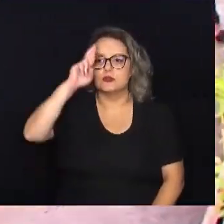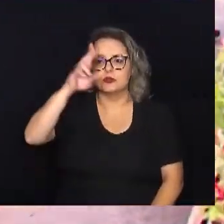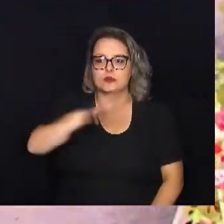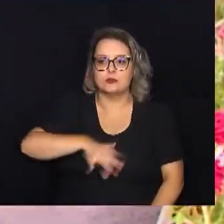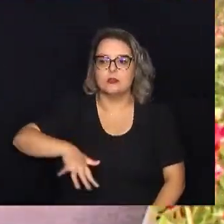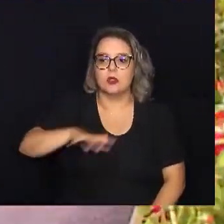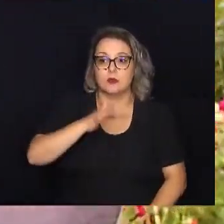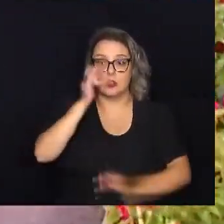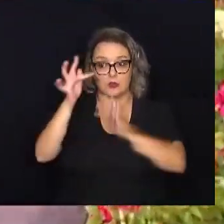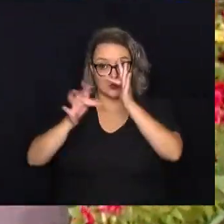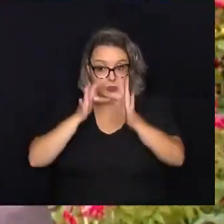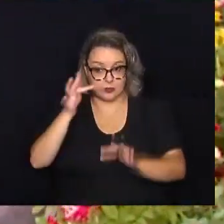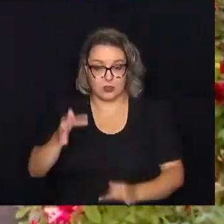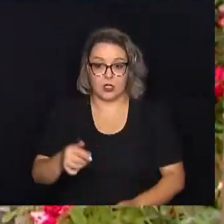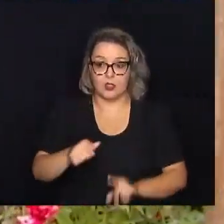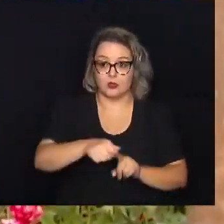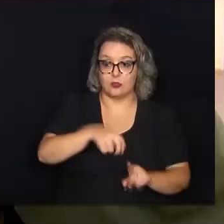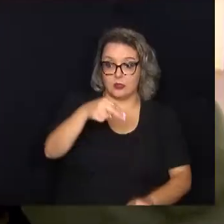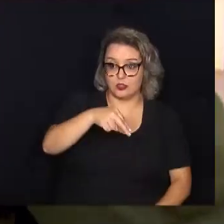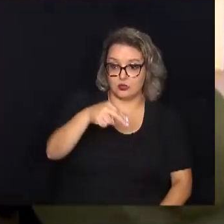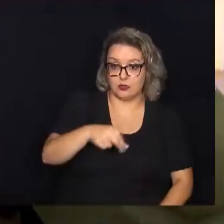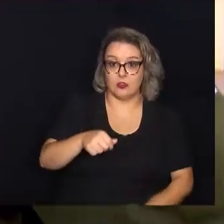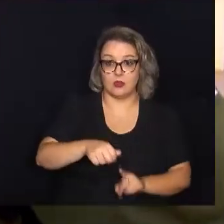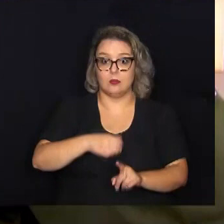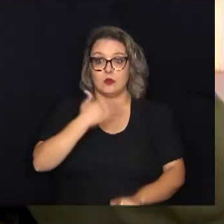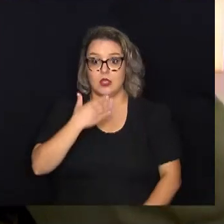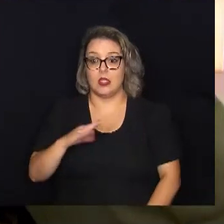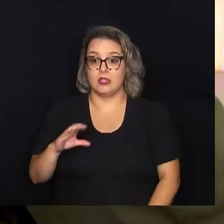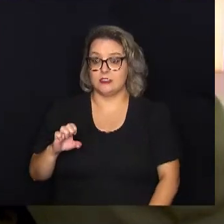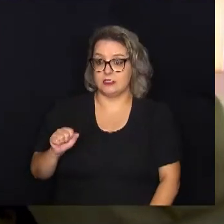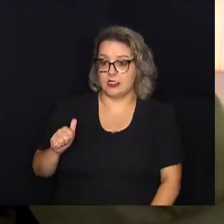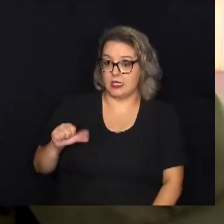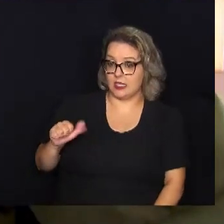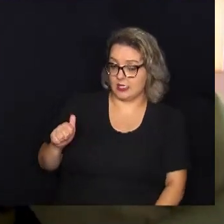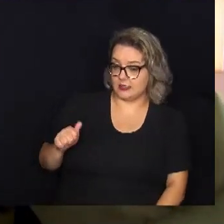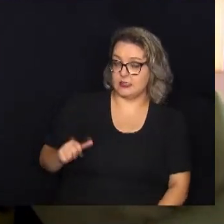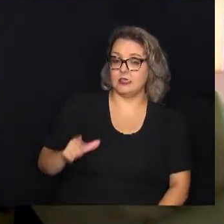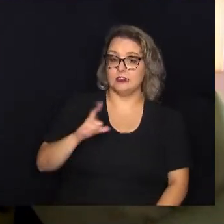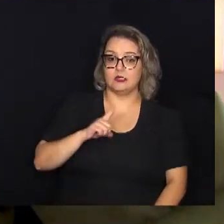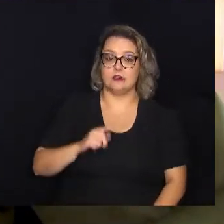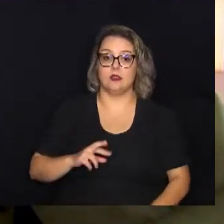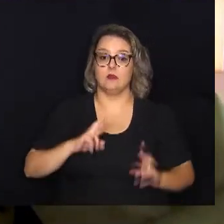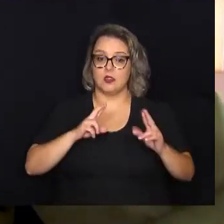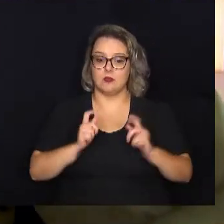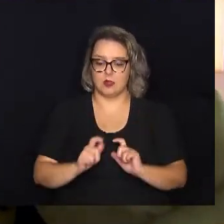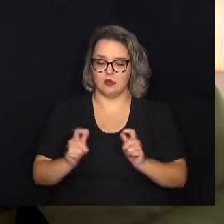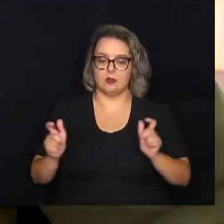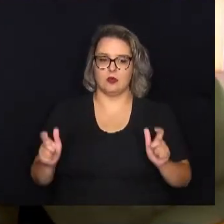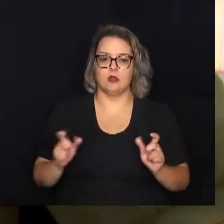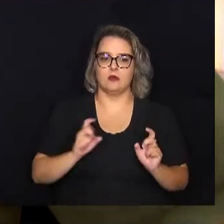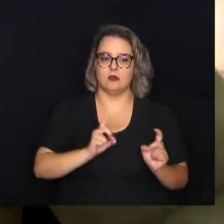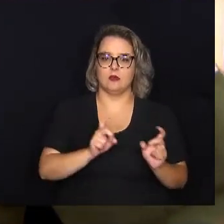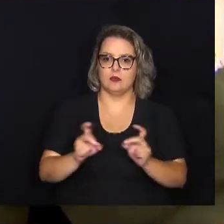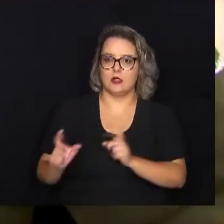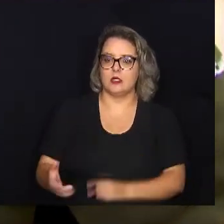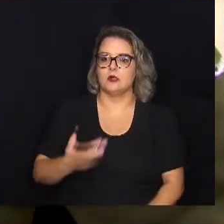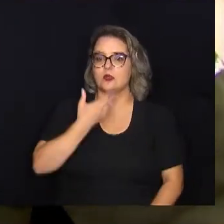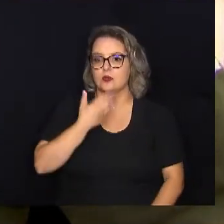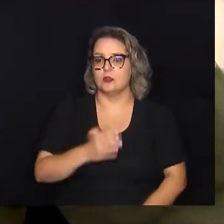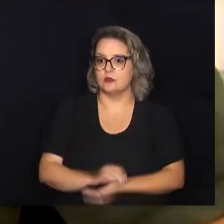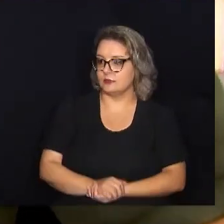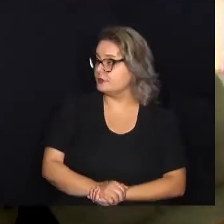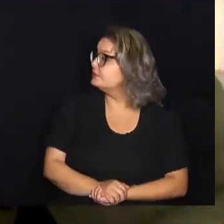flores, entre novembro e dezembro, a Seasa tem uma expectativa de crescimento nas vendas para a temporada de Natal. É um